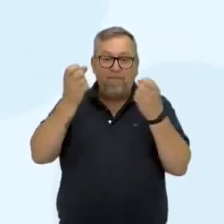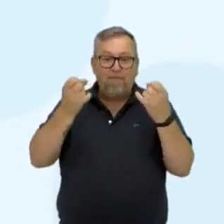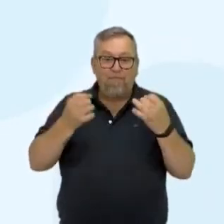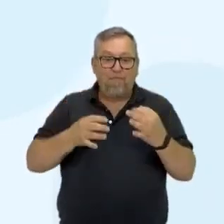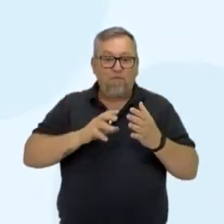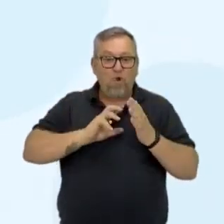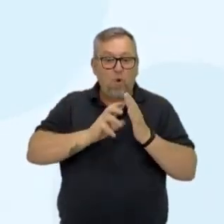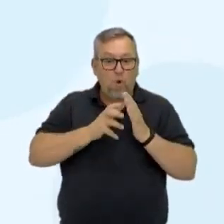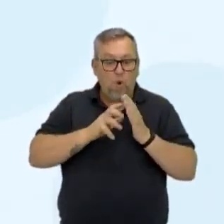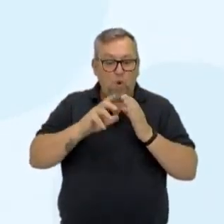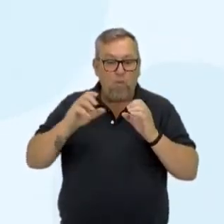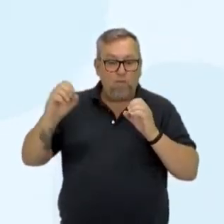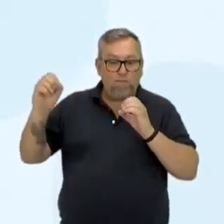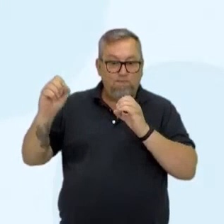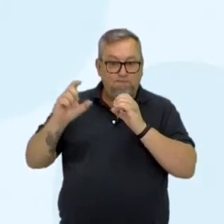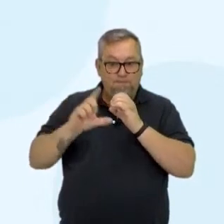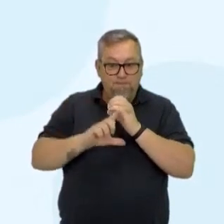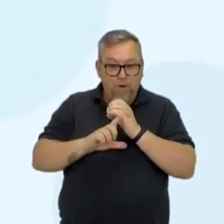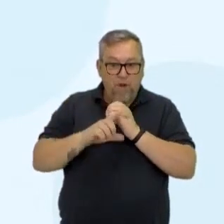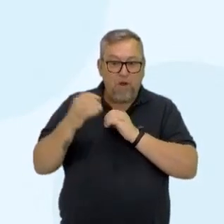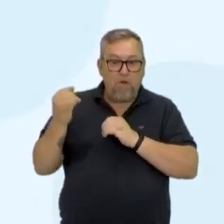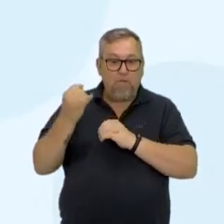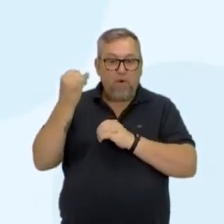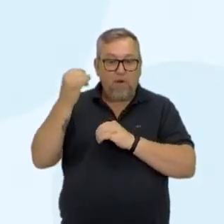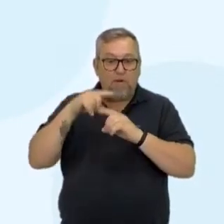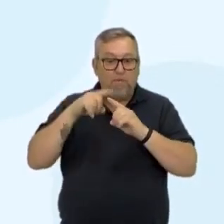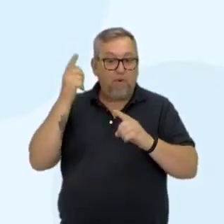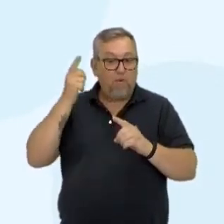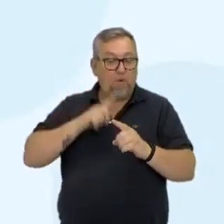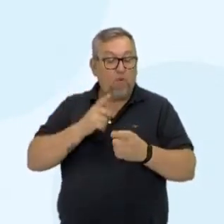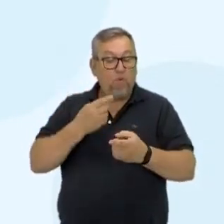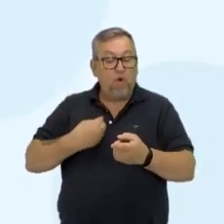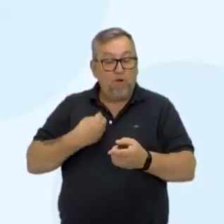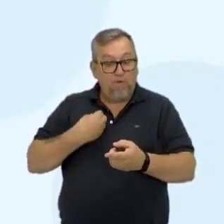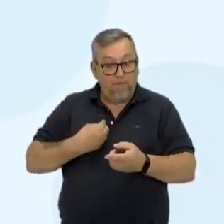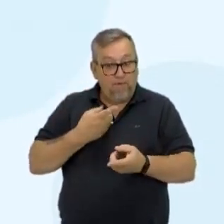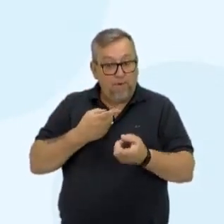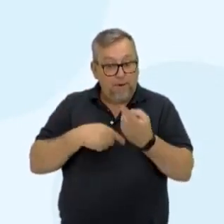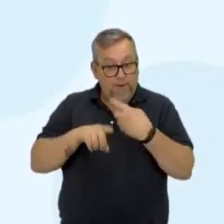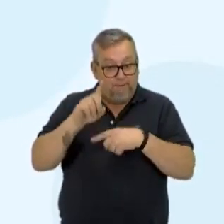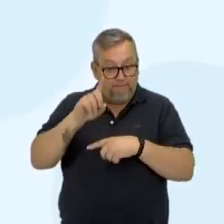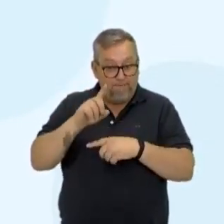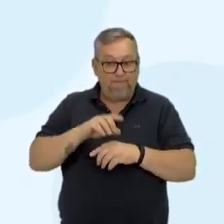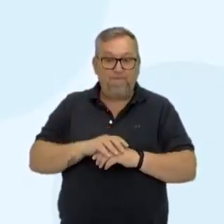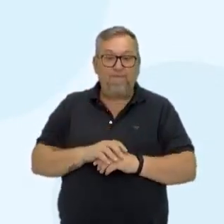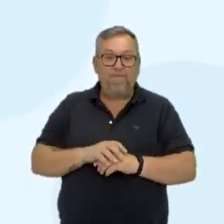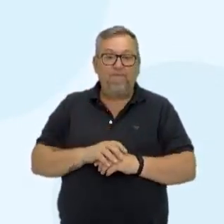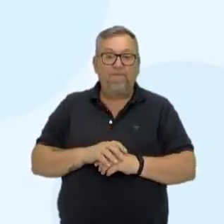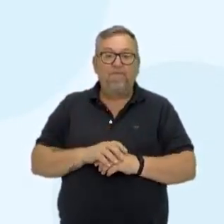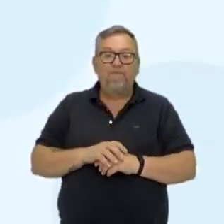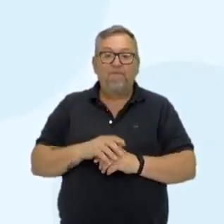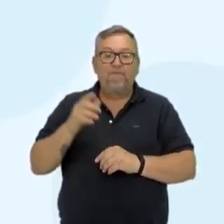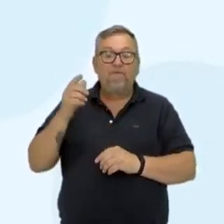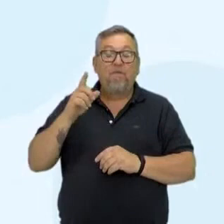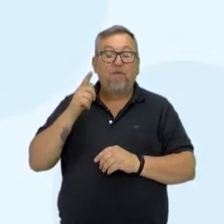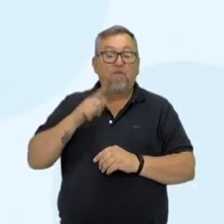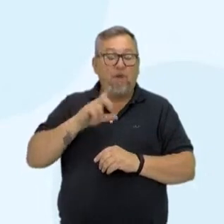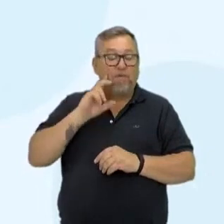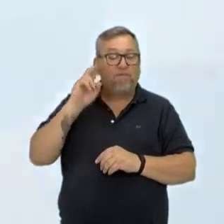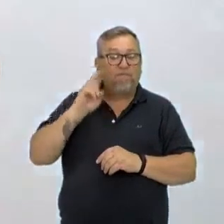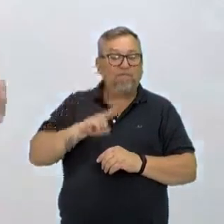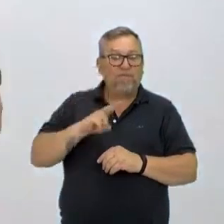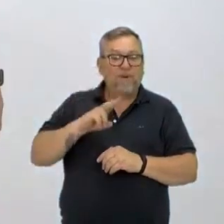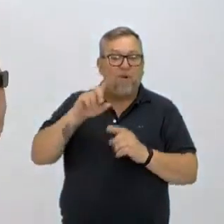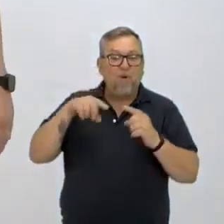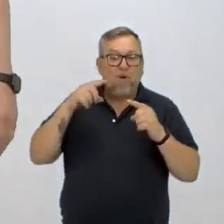o mecanismo natural do efeito estufa e o seu papel fundamental para o desenvolvimento da vida na Terra. Então, já de cara,